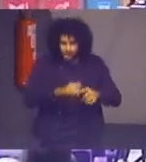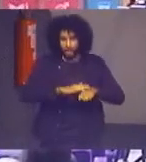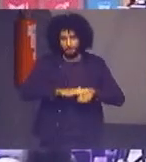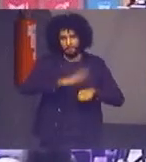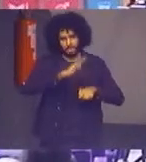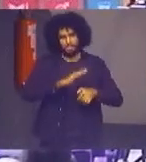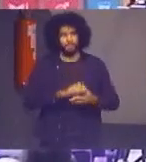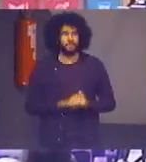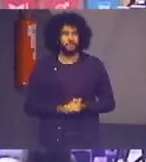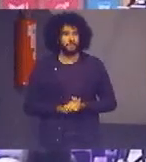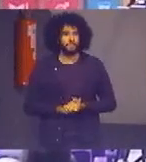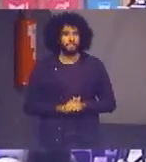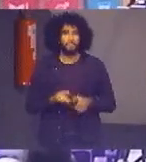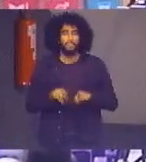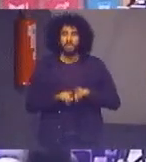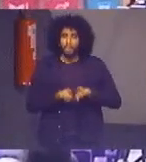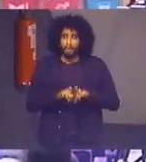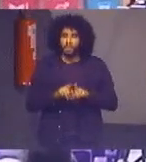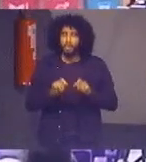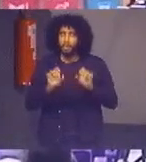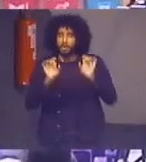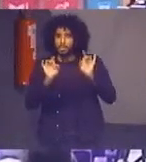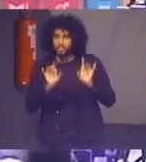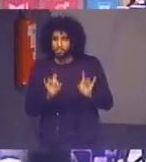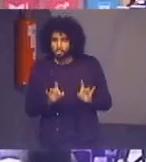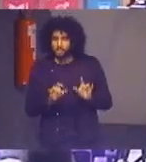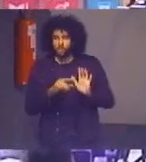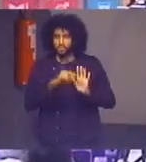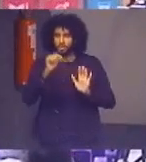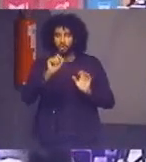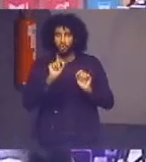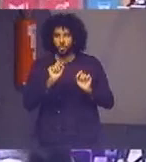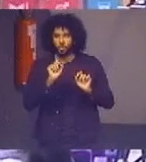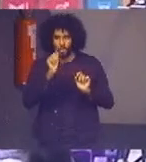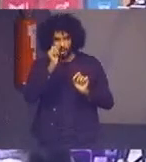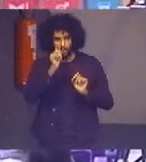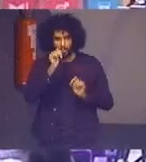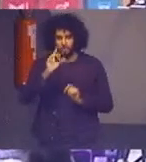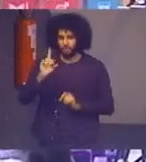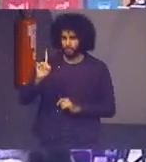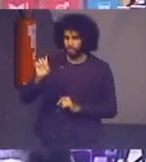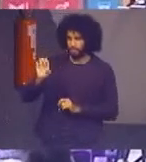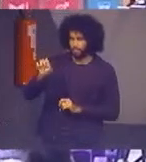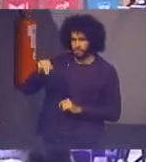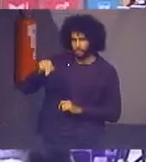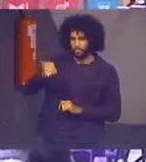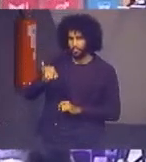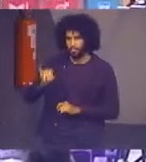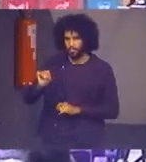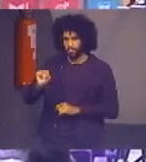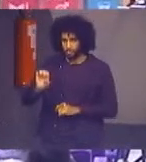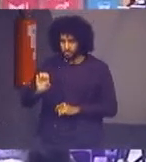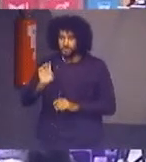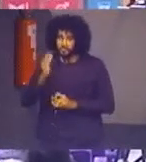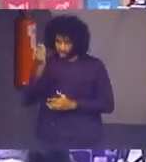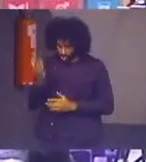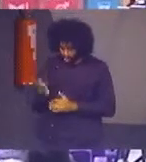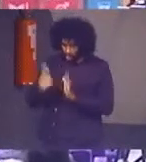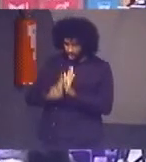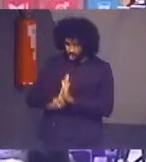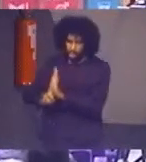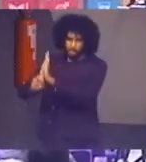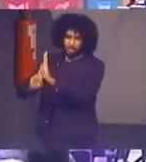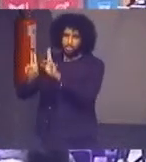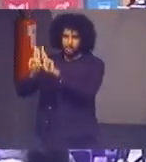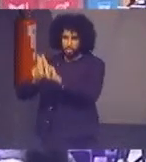uma saudação muito especial a senhora Denise Amor que é a representante da ONU